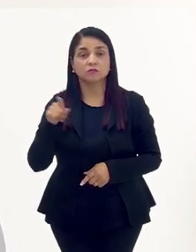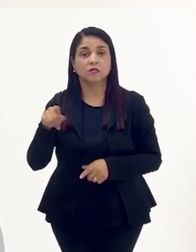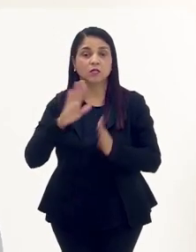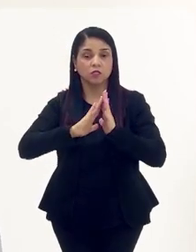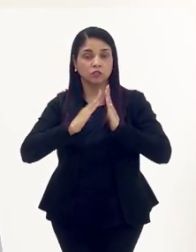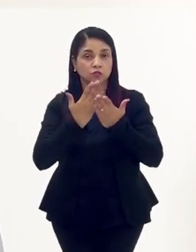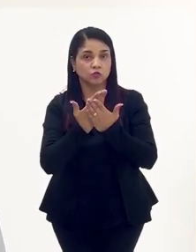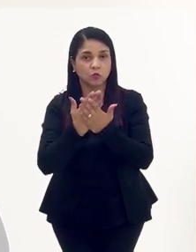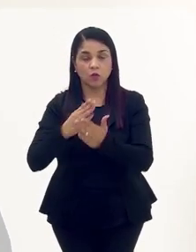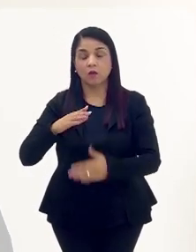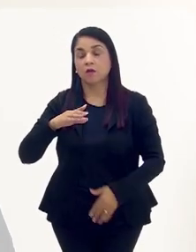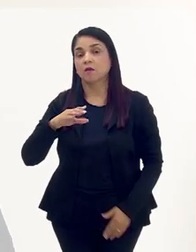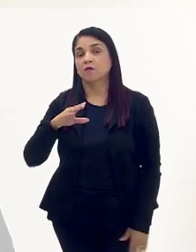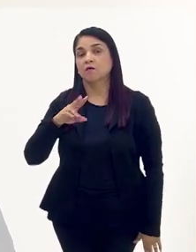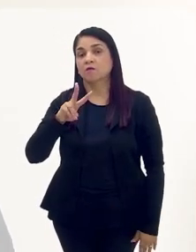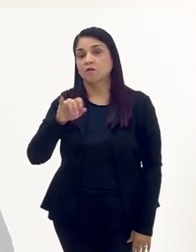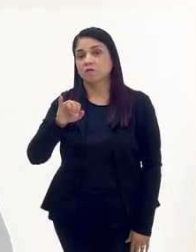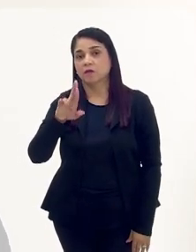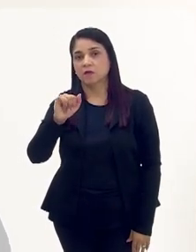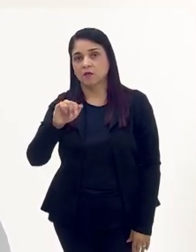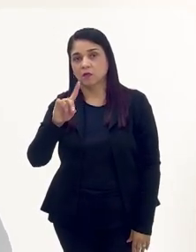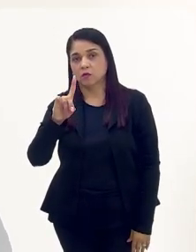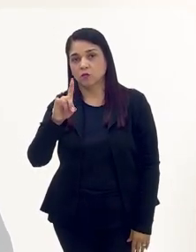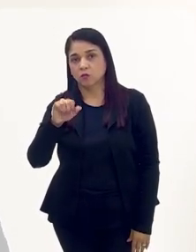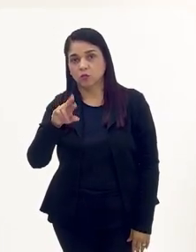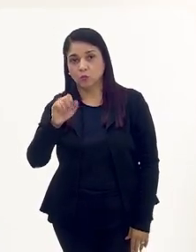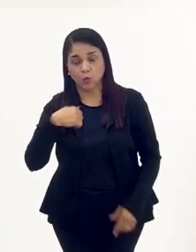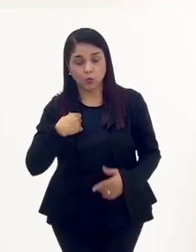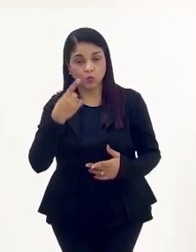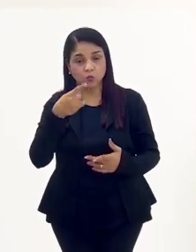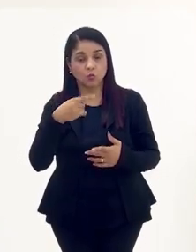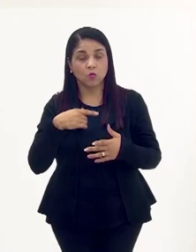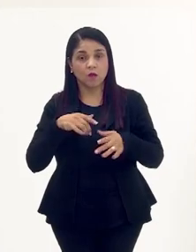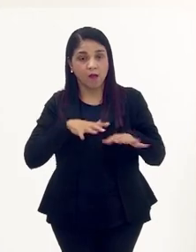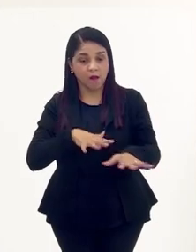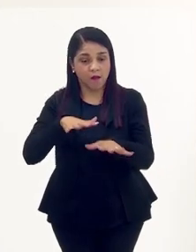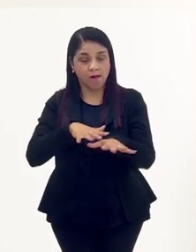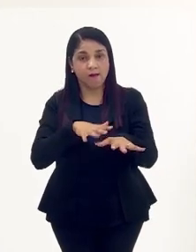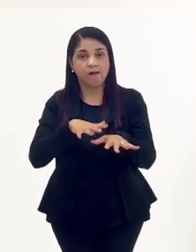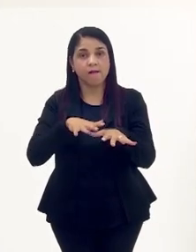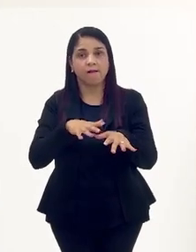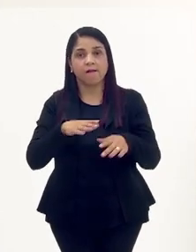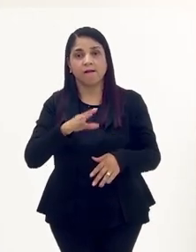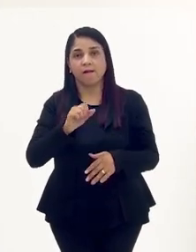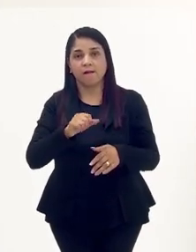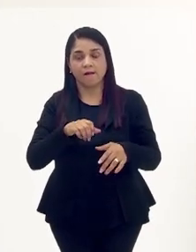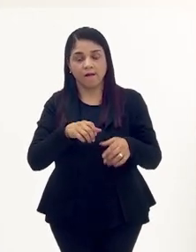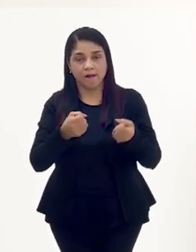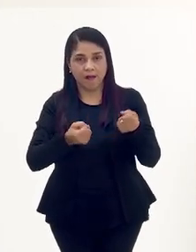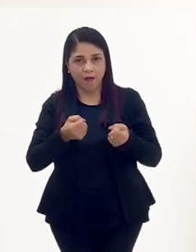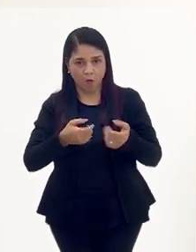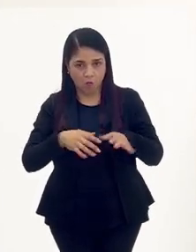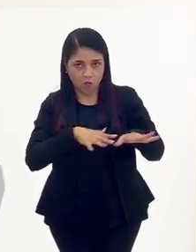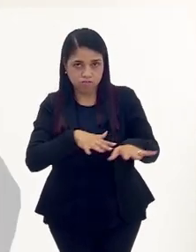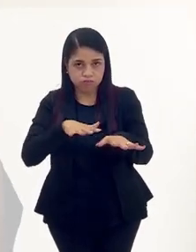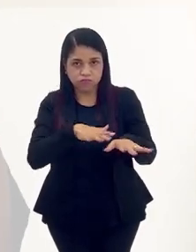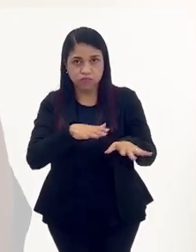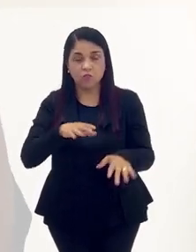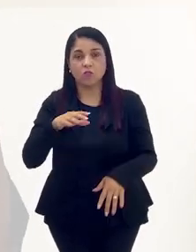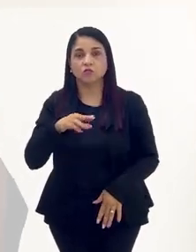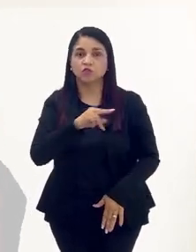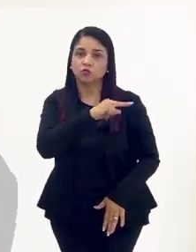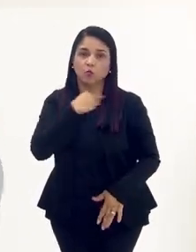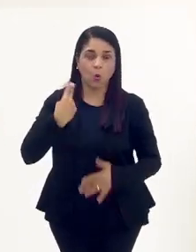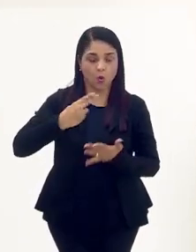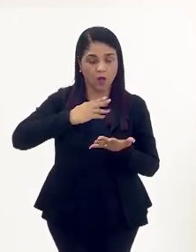ele quis trazer um carro do Holocausto, onde, pelo amor de Deus, quando nós entramos para ver, todo mundo, os jornalistas todos saíram com a cabeça